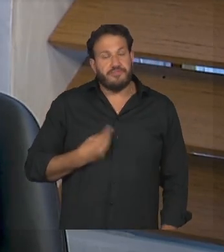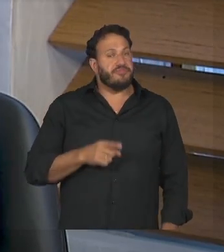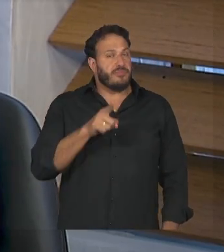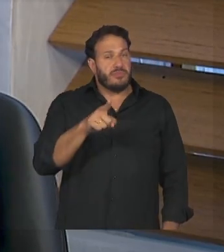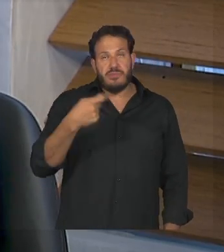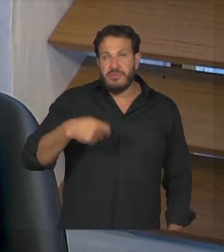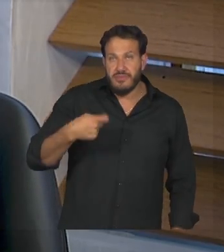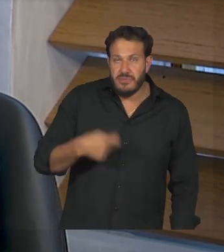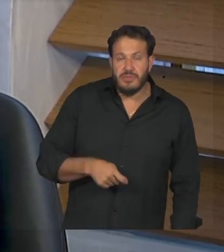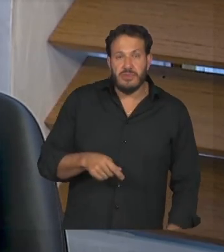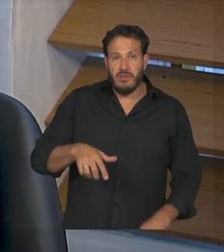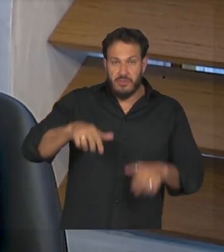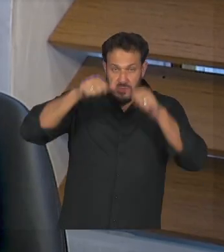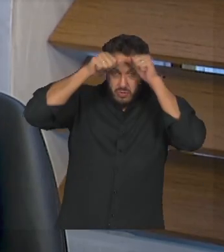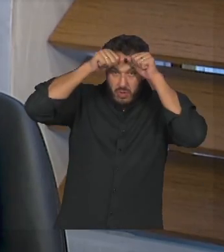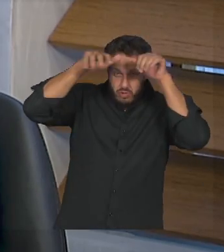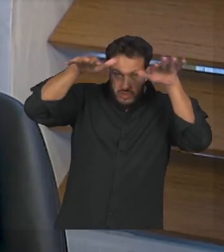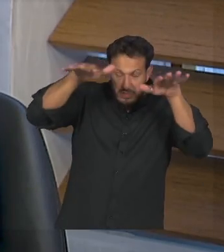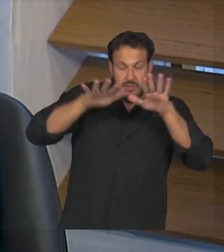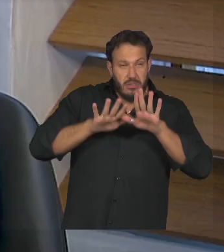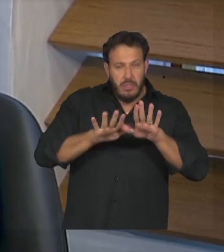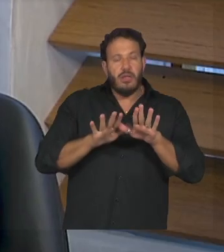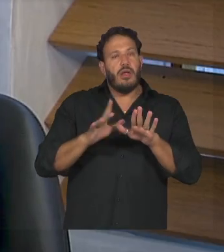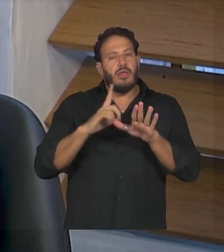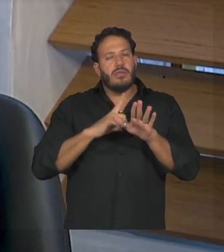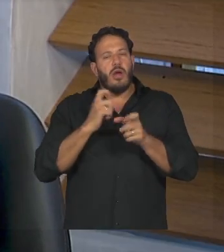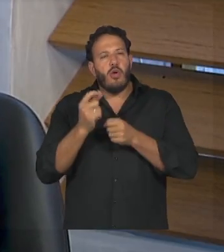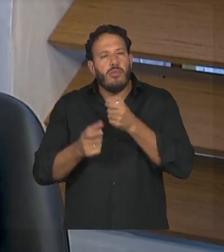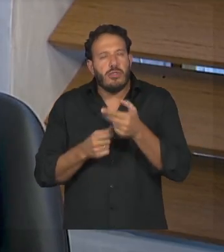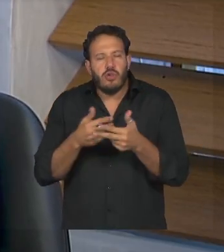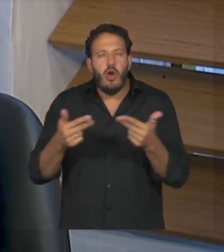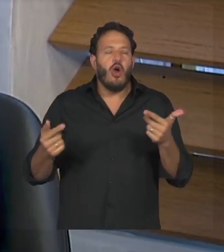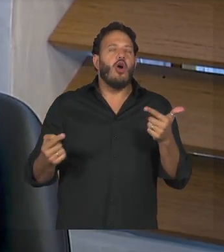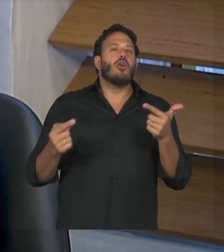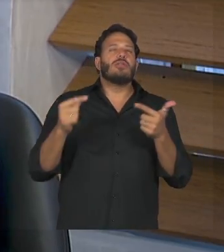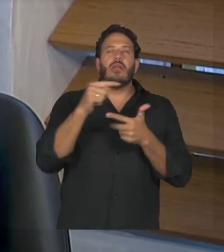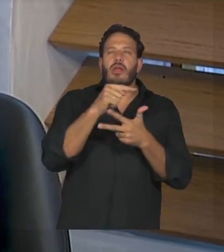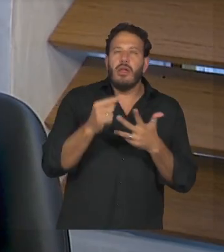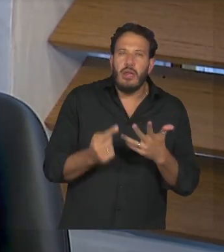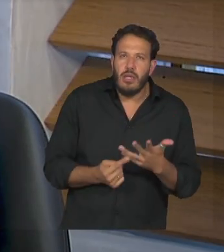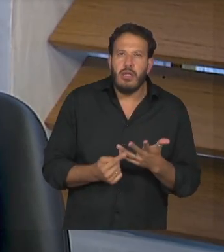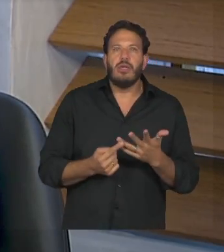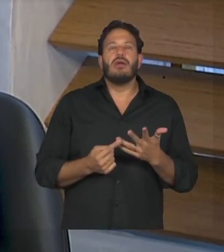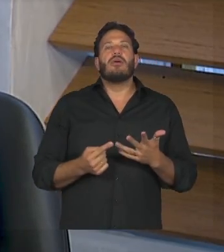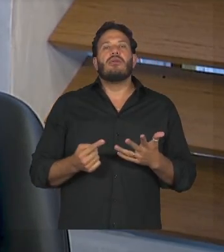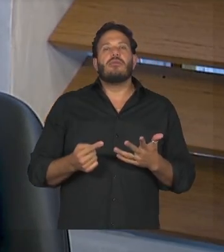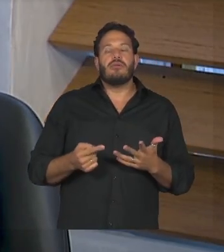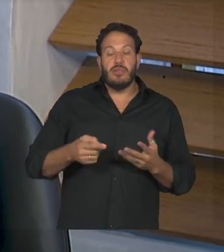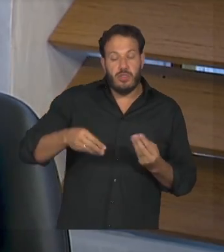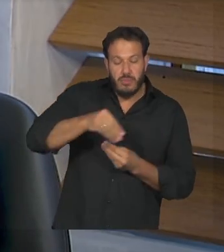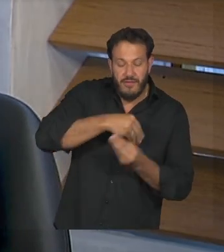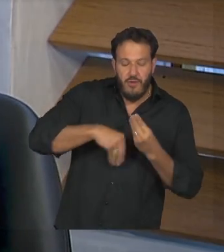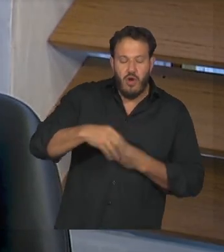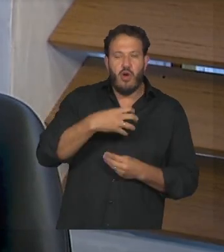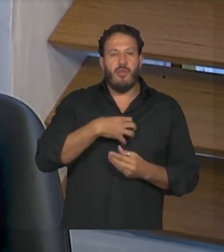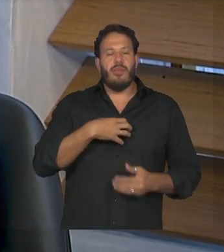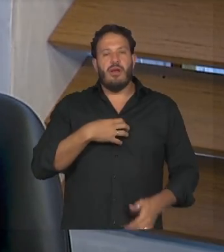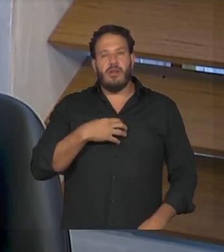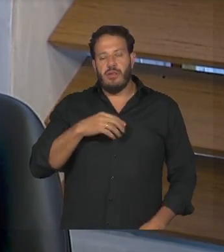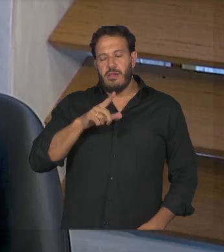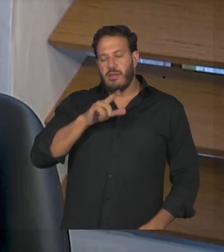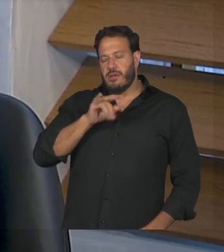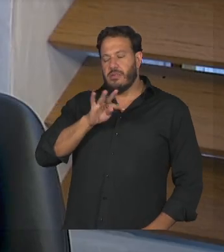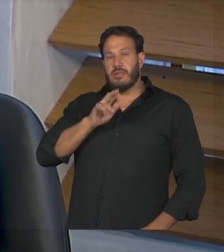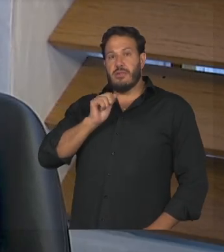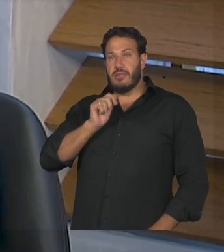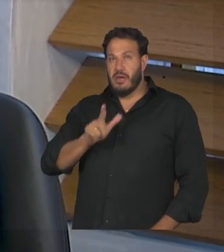em se o autista ele tem algumas particularidades ele é uma pessoa geral muito literal então a gente